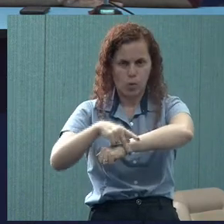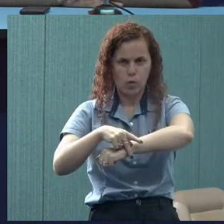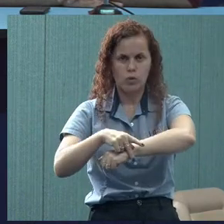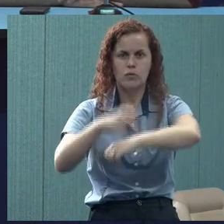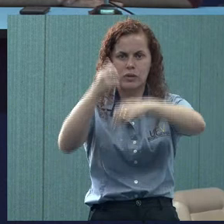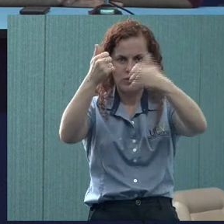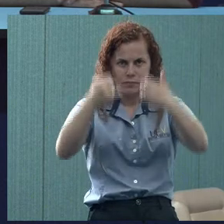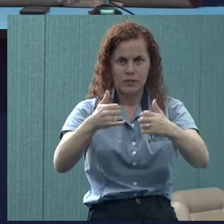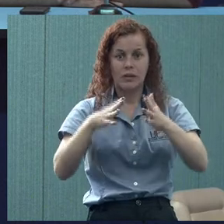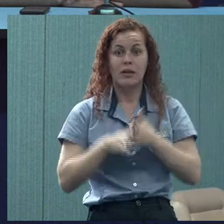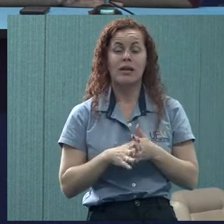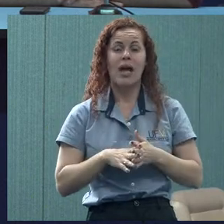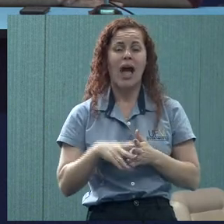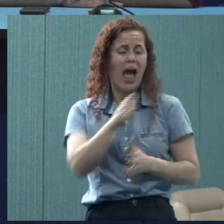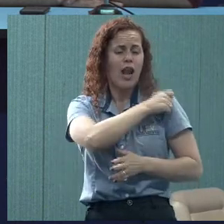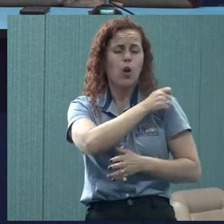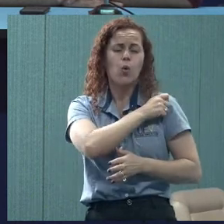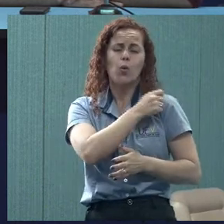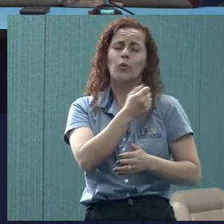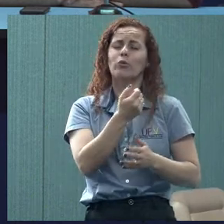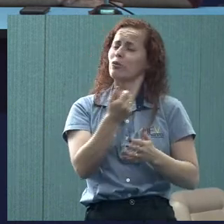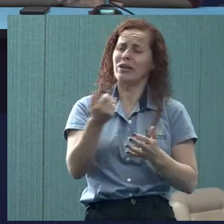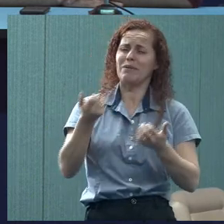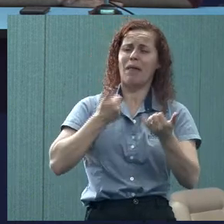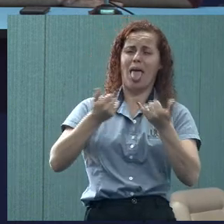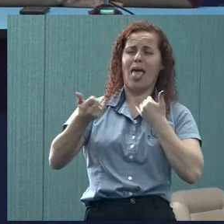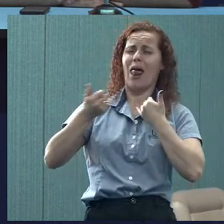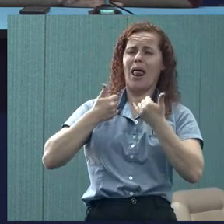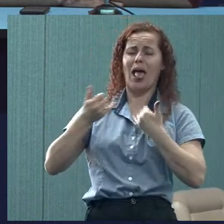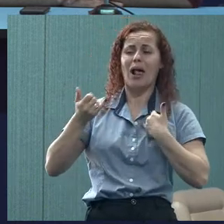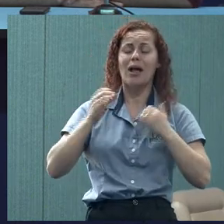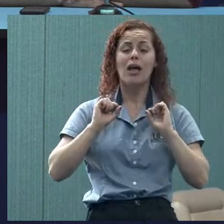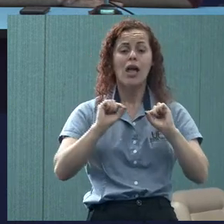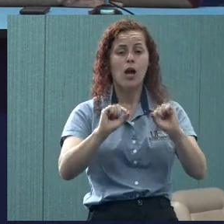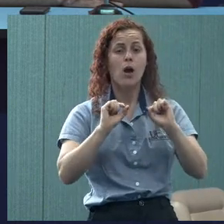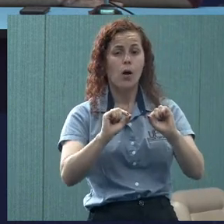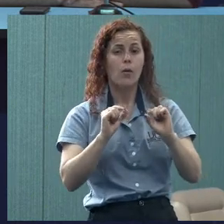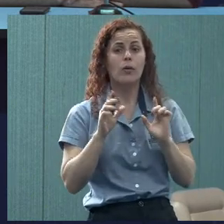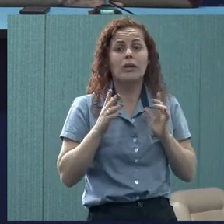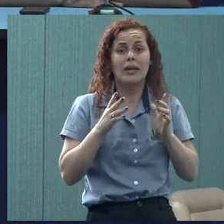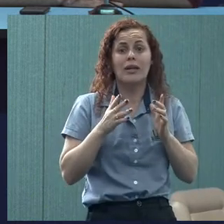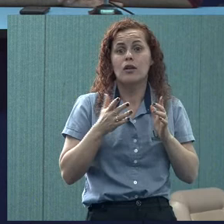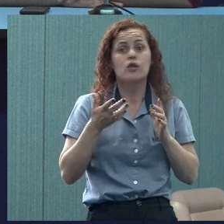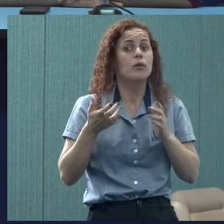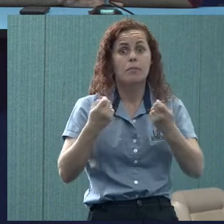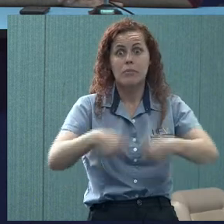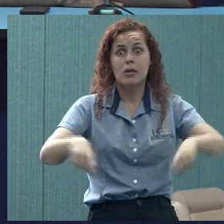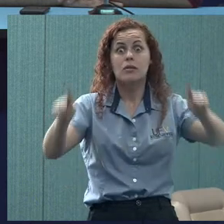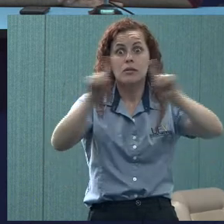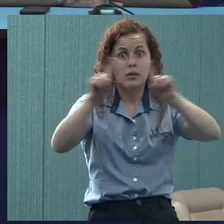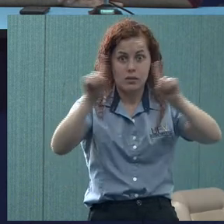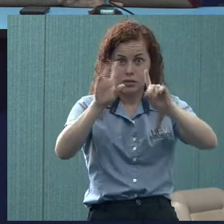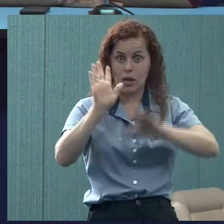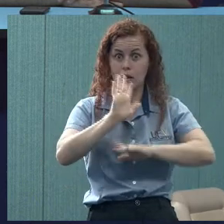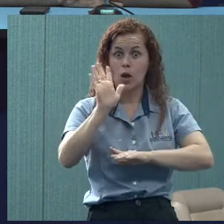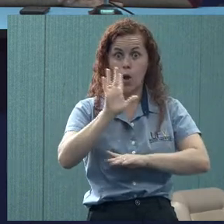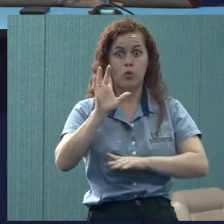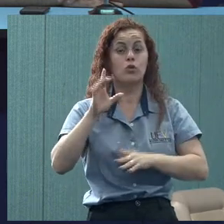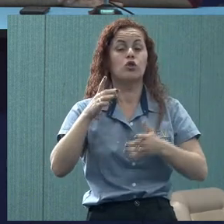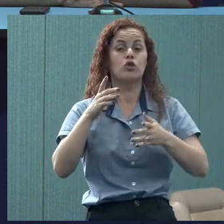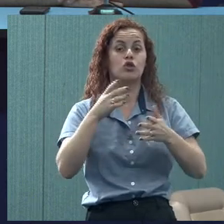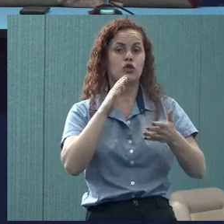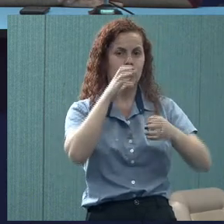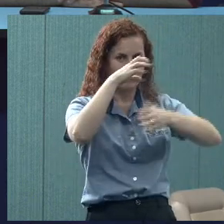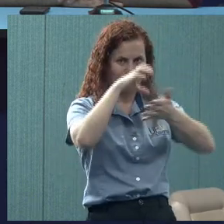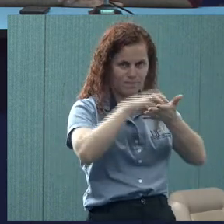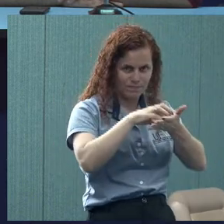é uma demanda que os alunos me trazem muito nos encontros do Viva Bem. Muitas vezes, eles não estão precisando da divisão psicossocial, eles estão precisando de um